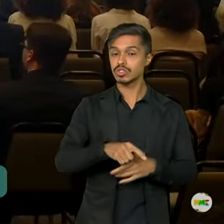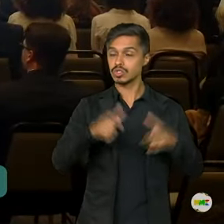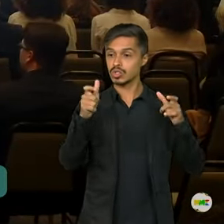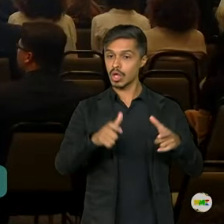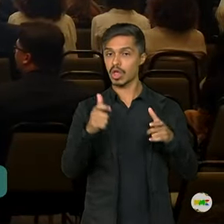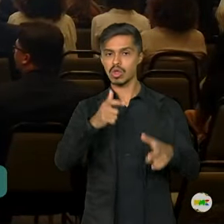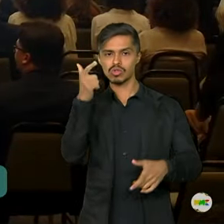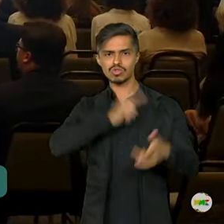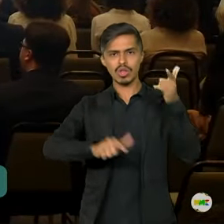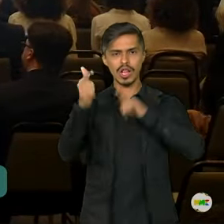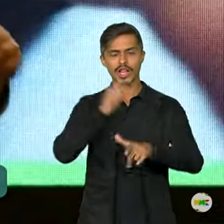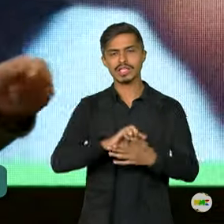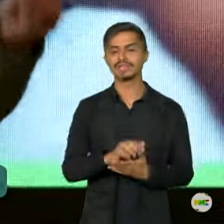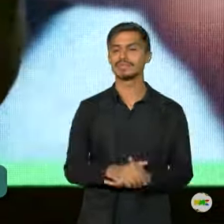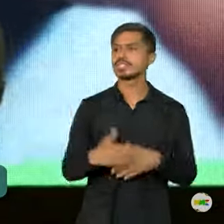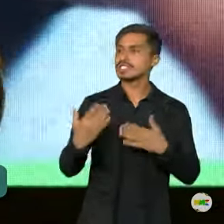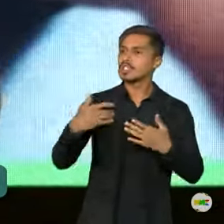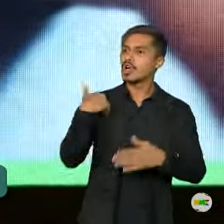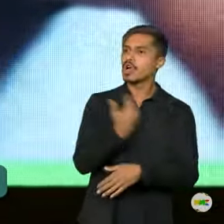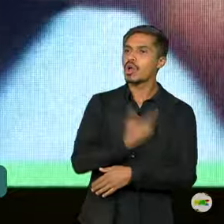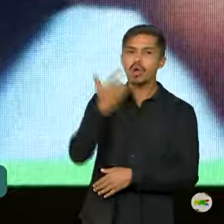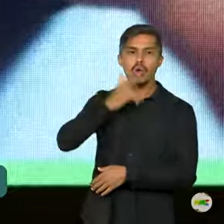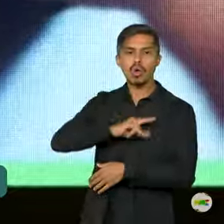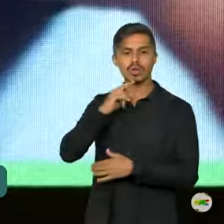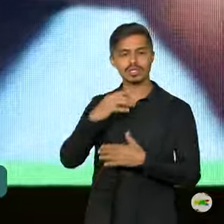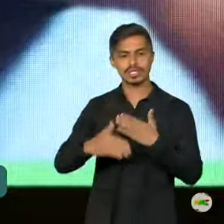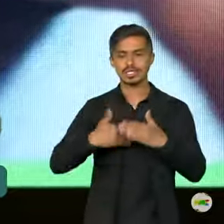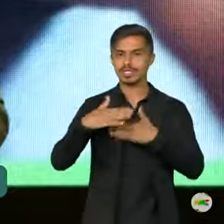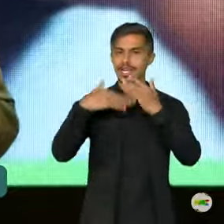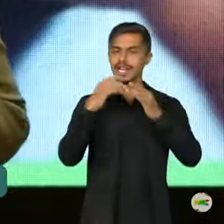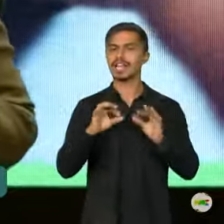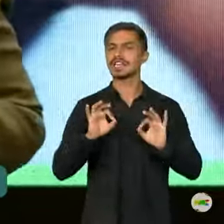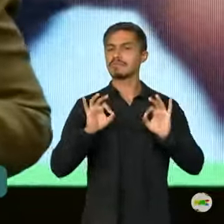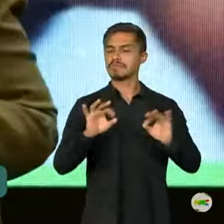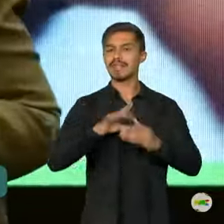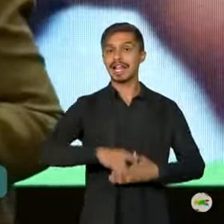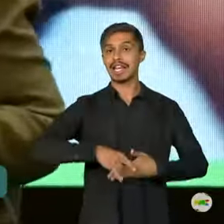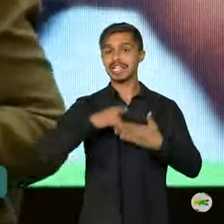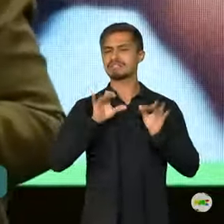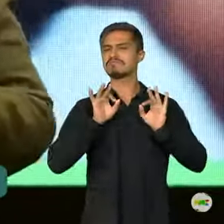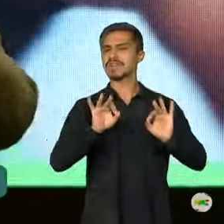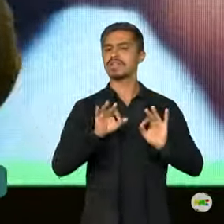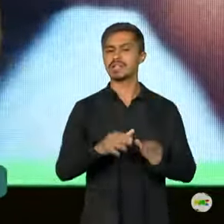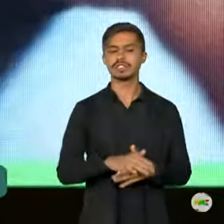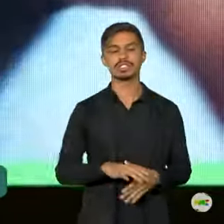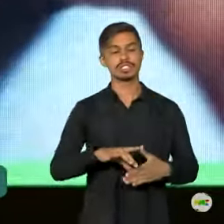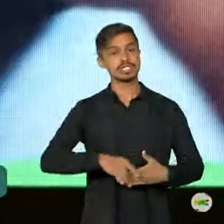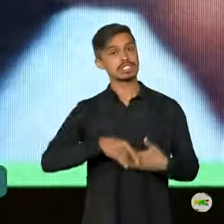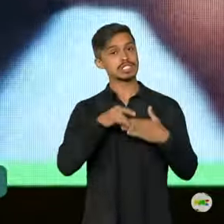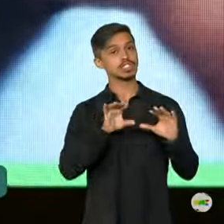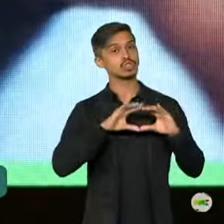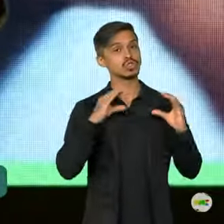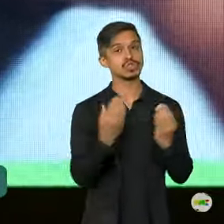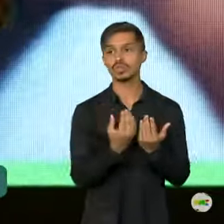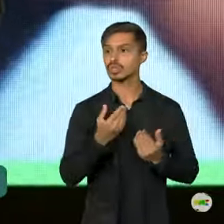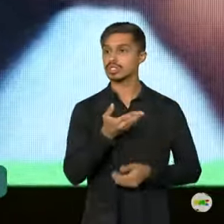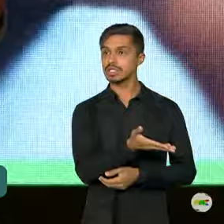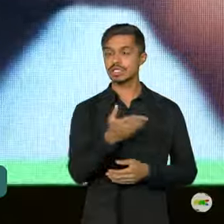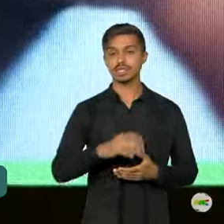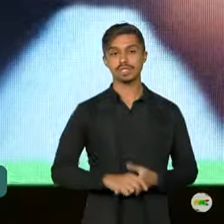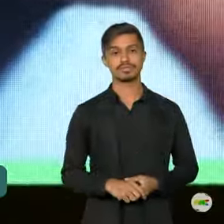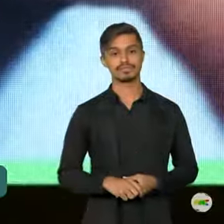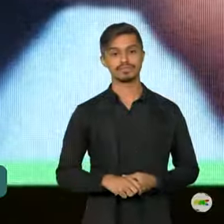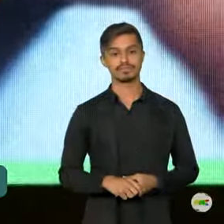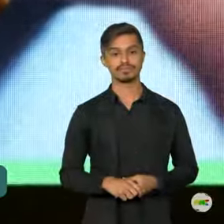espaço, Alexandre, que a gente construa as nossas lideranças, as lideranças comunitárias, as lideranças que estão lá na